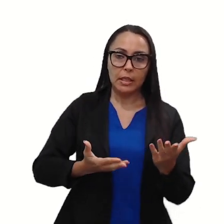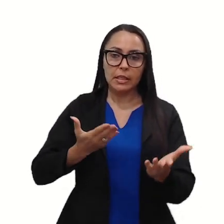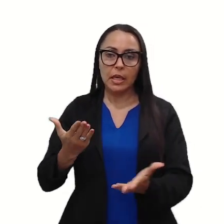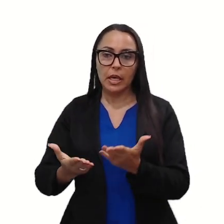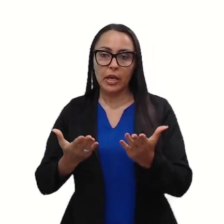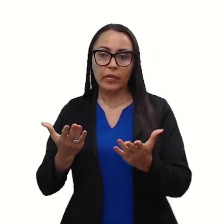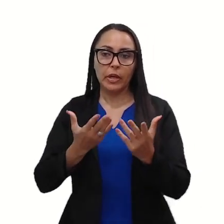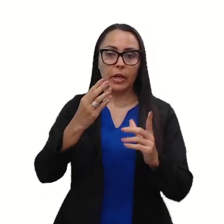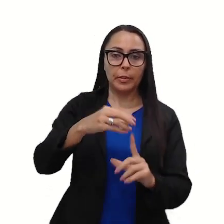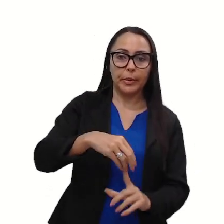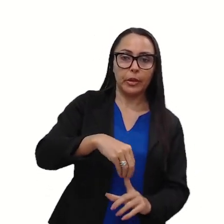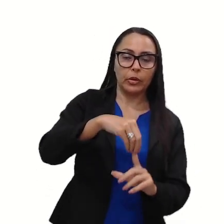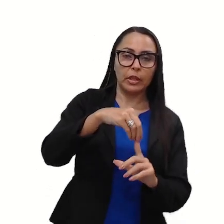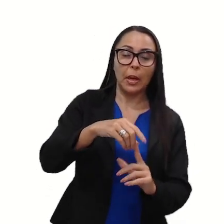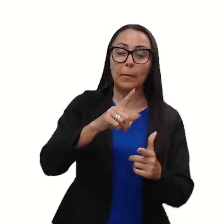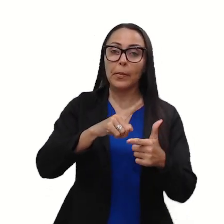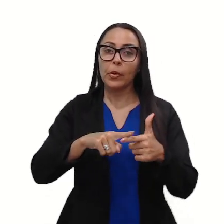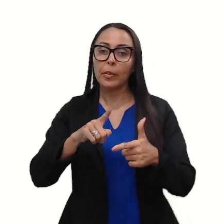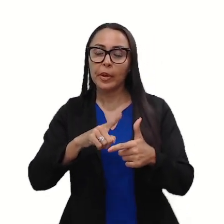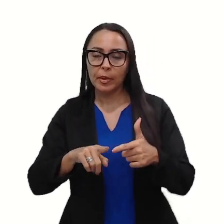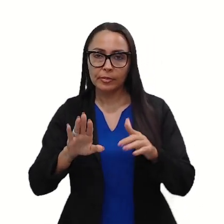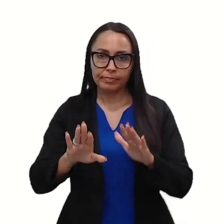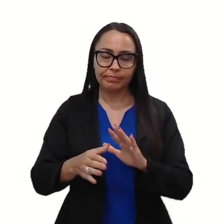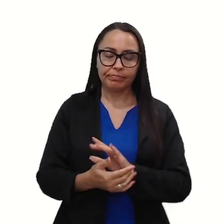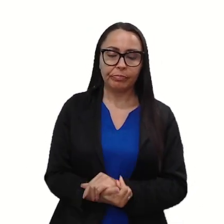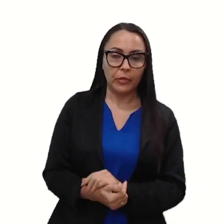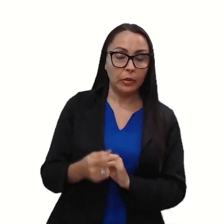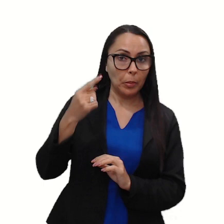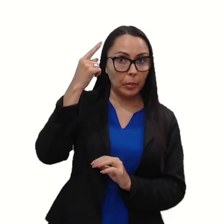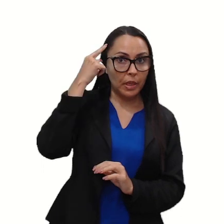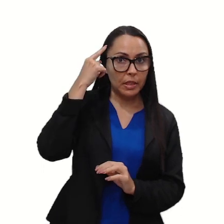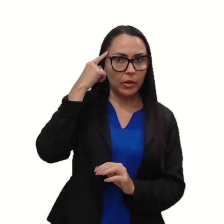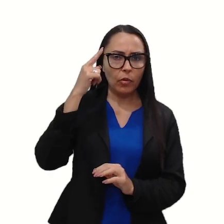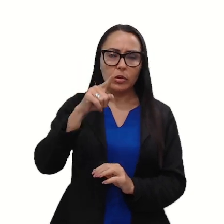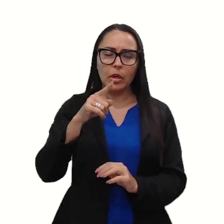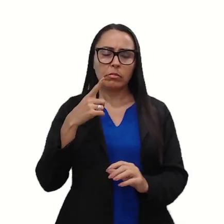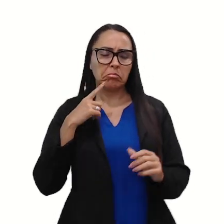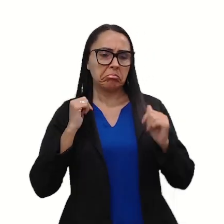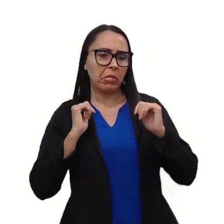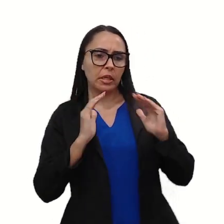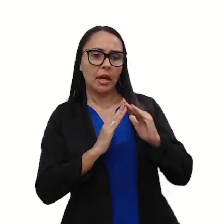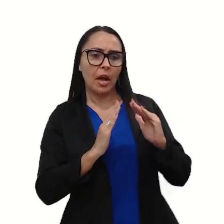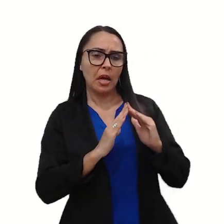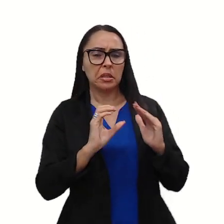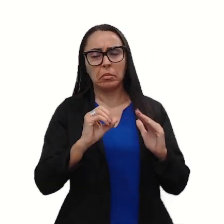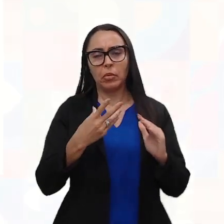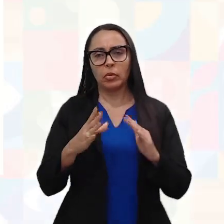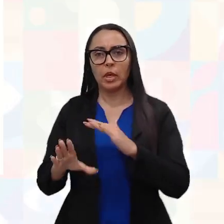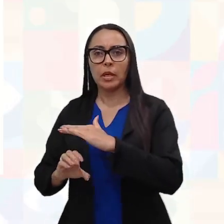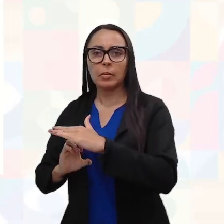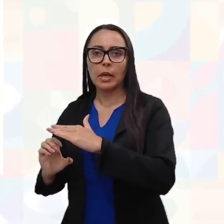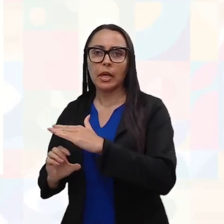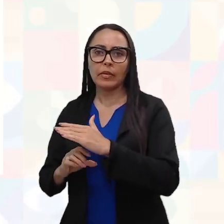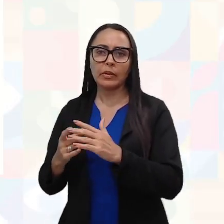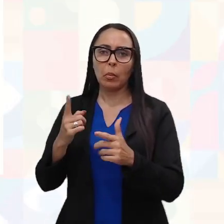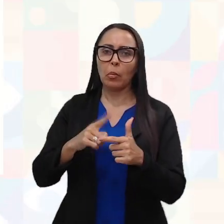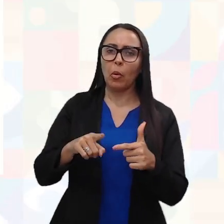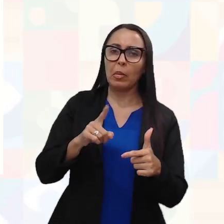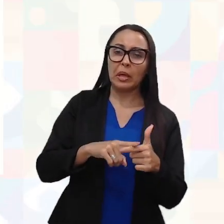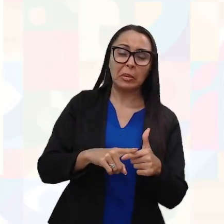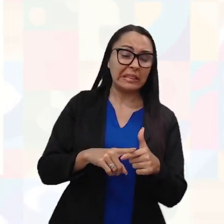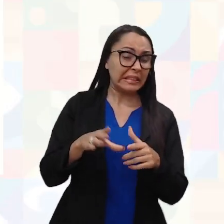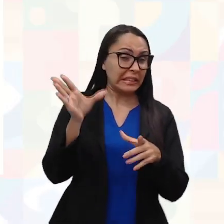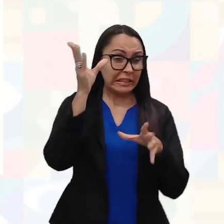priorizar problemas. Então, imagina que você está em casa ou na empresa, cheia de problemas para